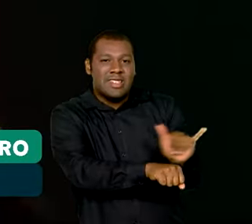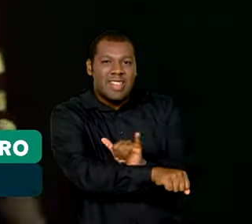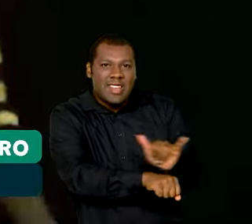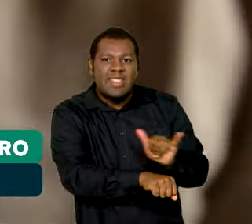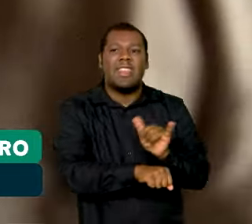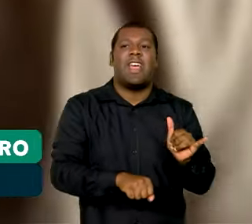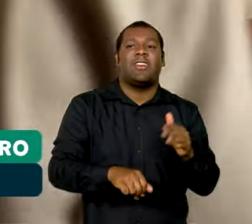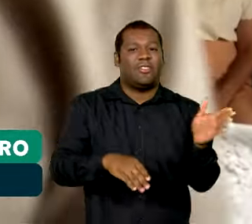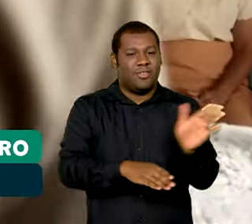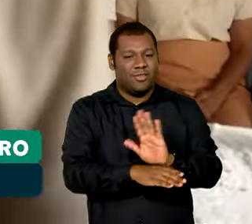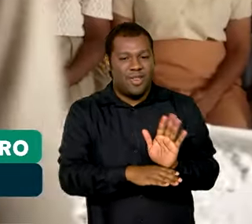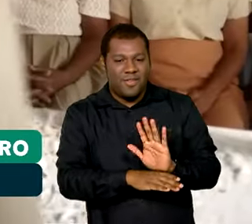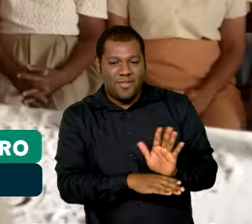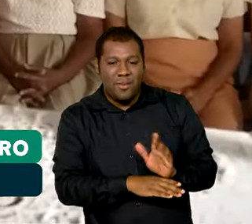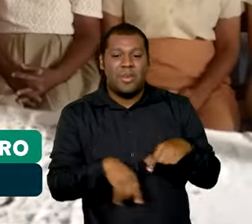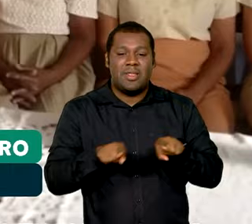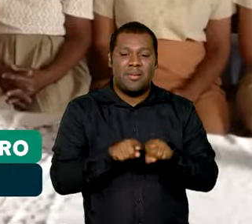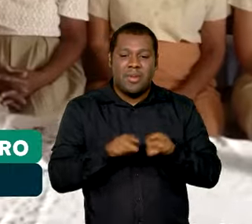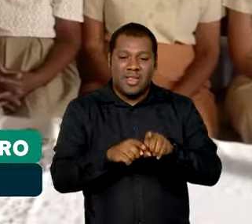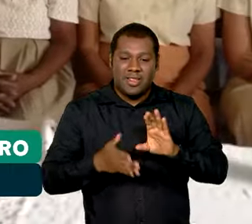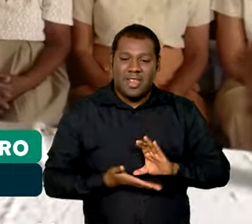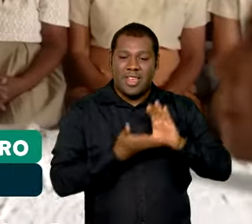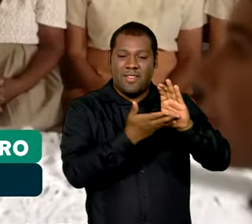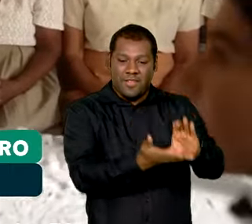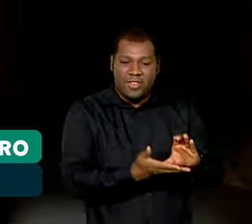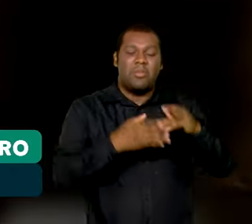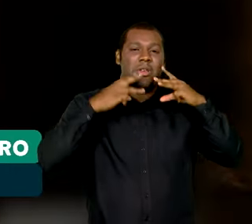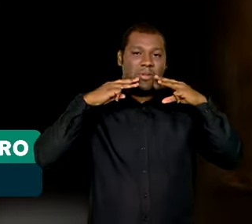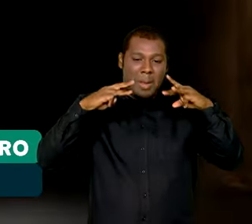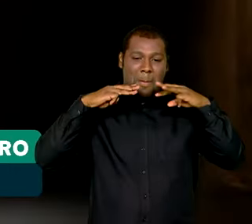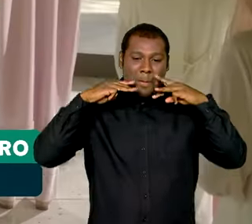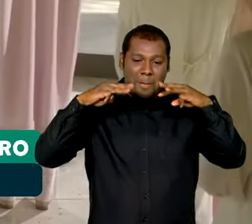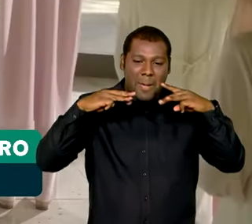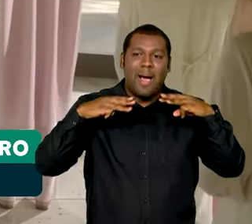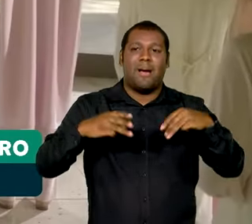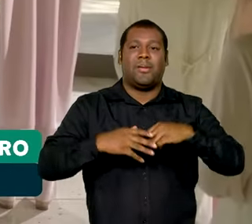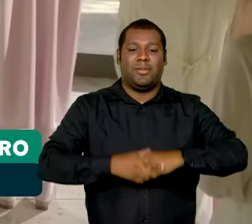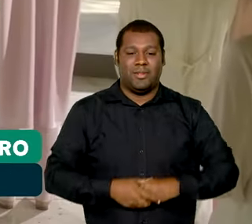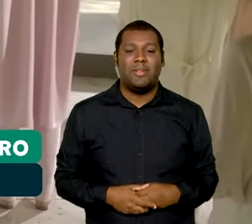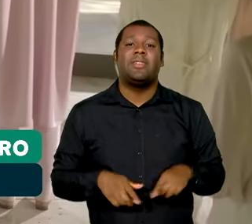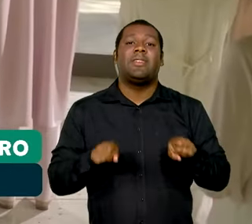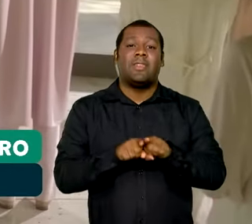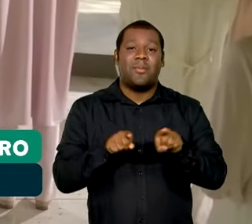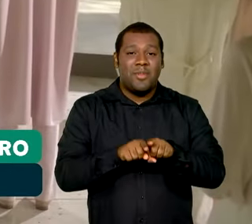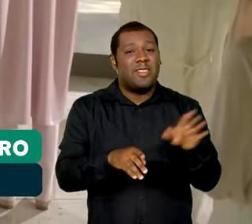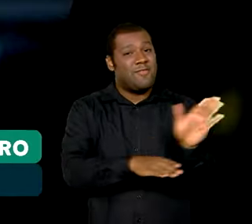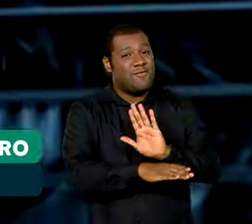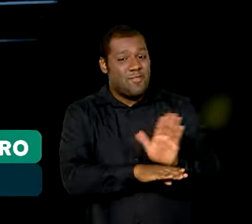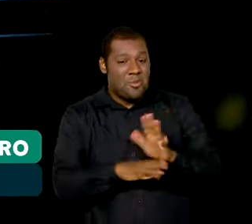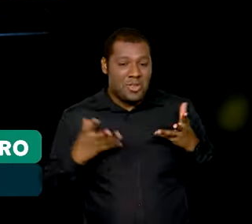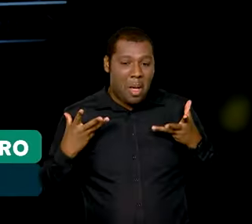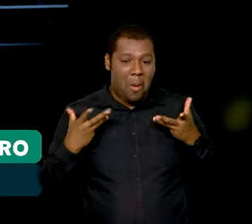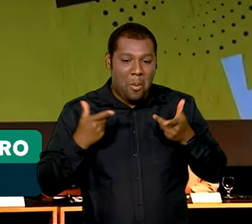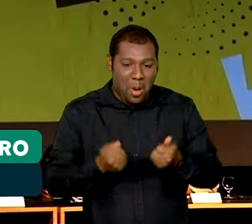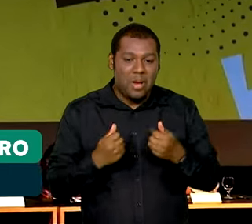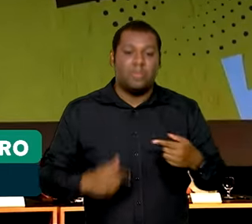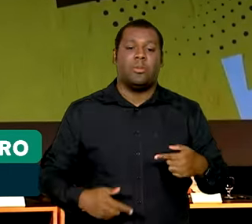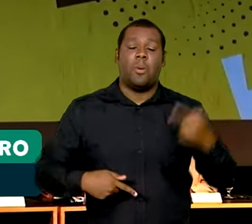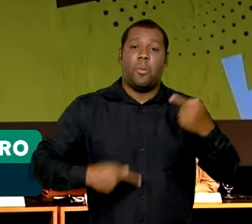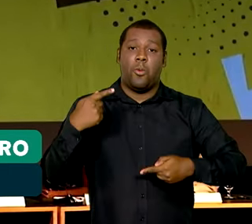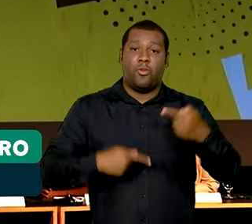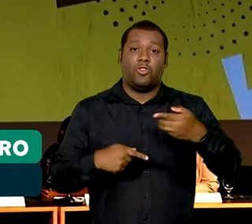distribuição e maior investimento em marketing e, claro, a qualidade das obras. As políticas